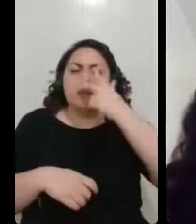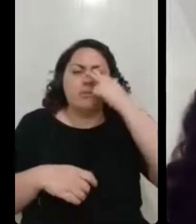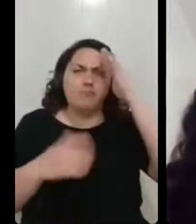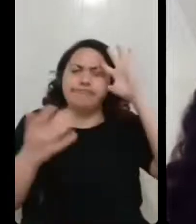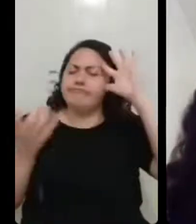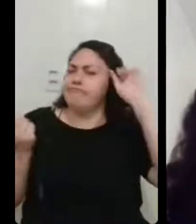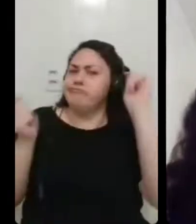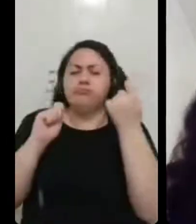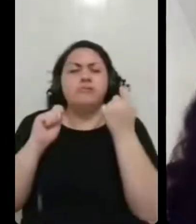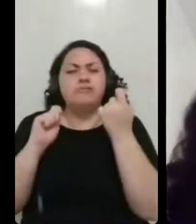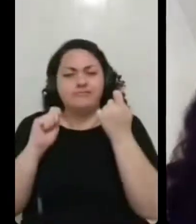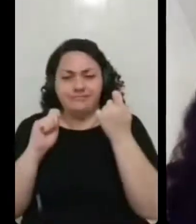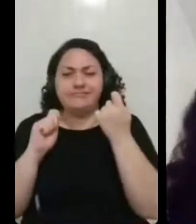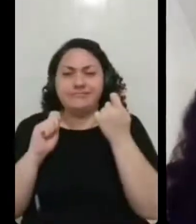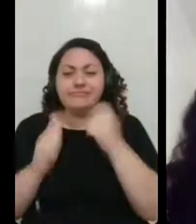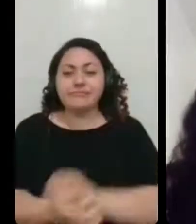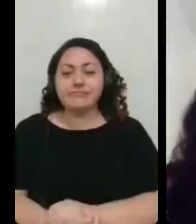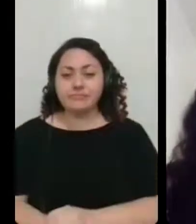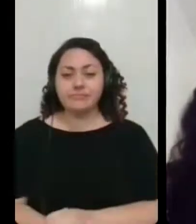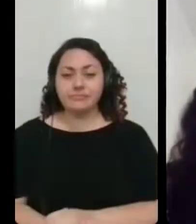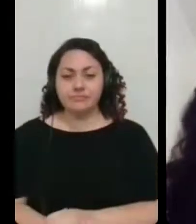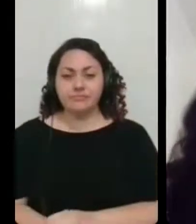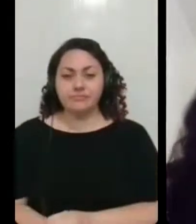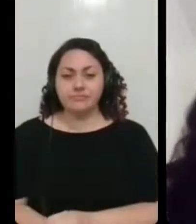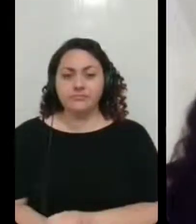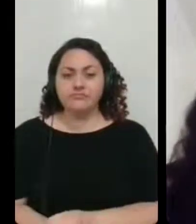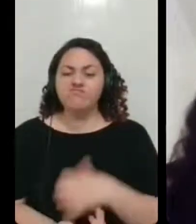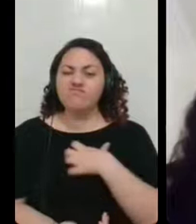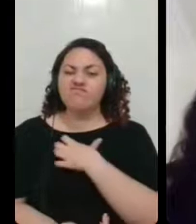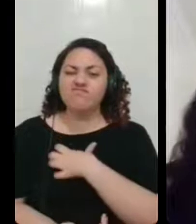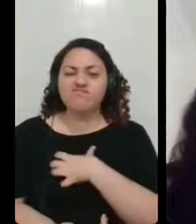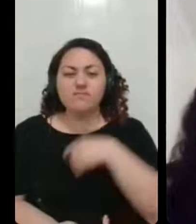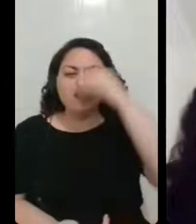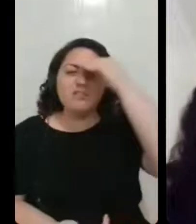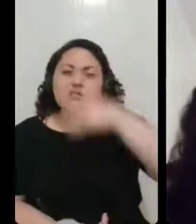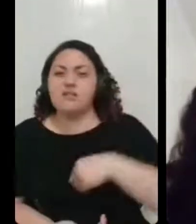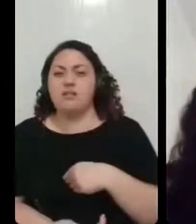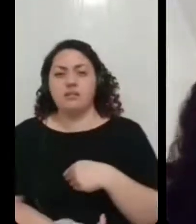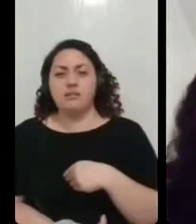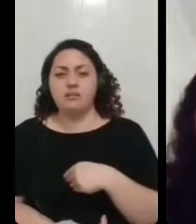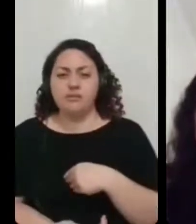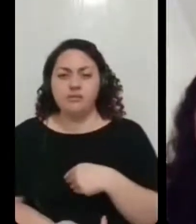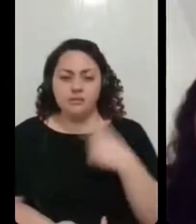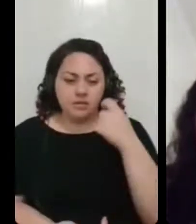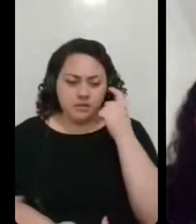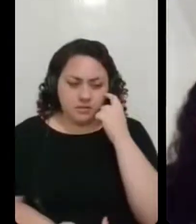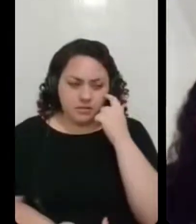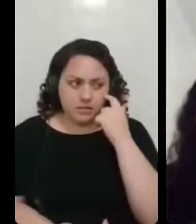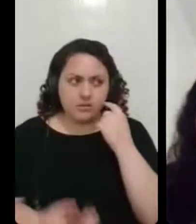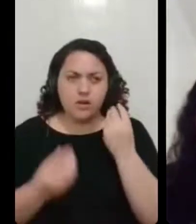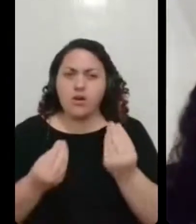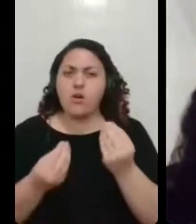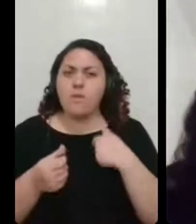parece, quando a gente tá com a Covid, né? E dá um desânimo. E aí a gente tem que pensar, assim, o que que eu posso fazer